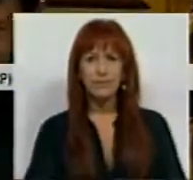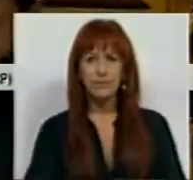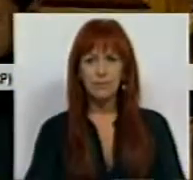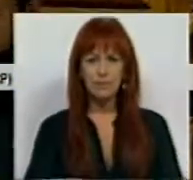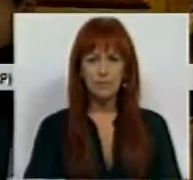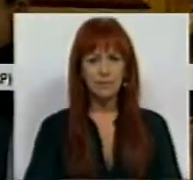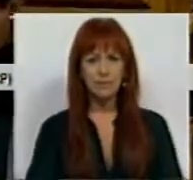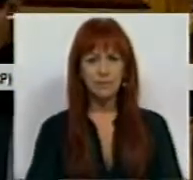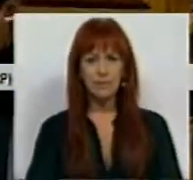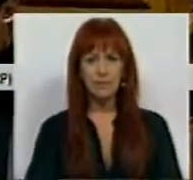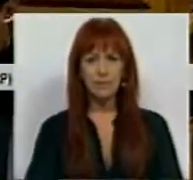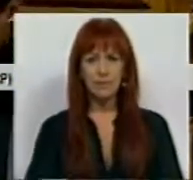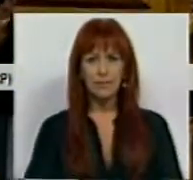Obrigado. Obrigado.